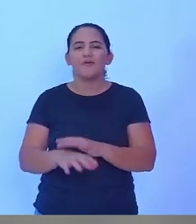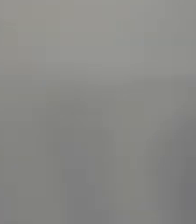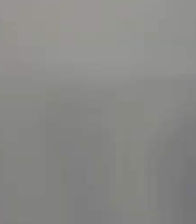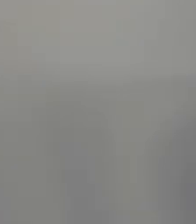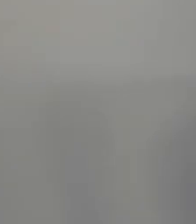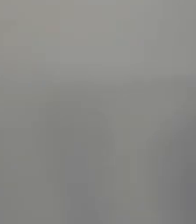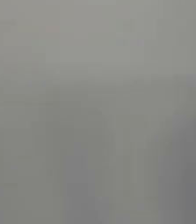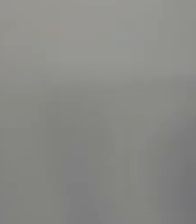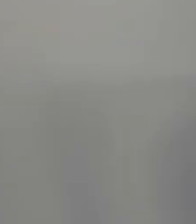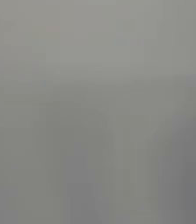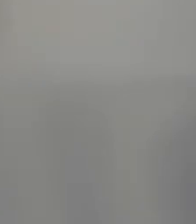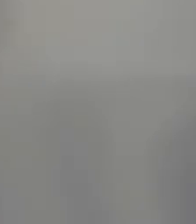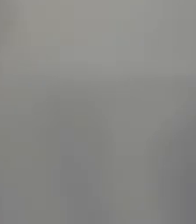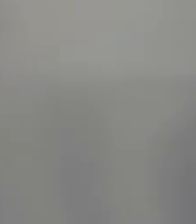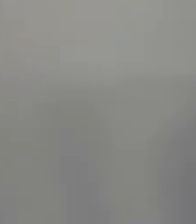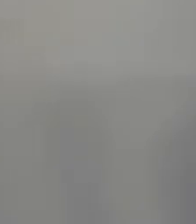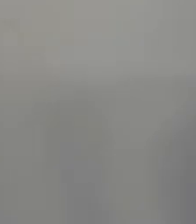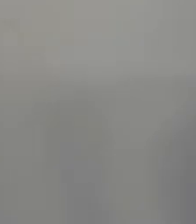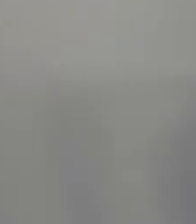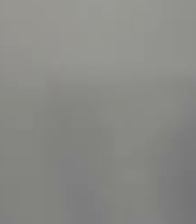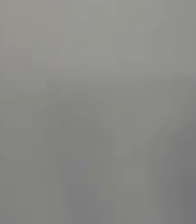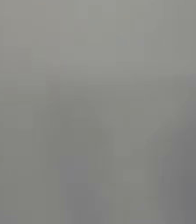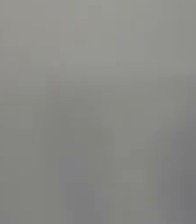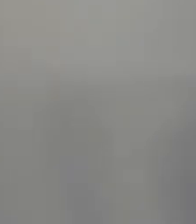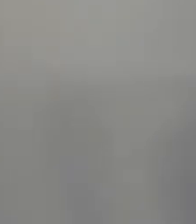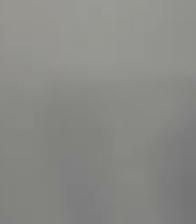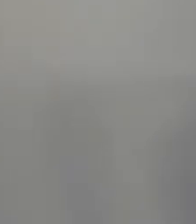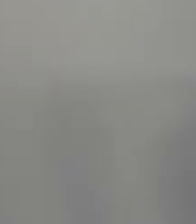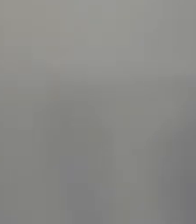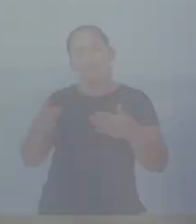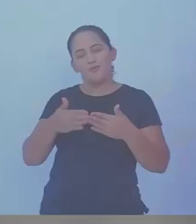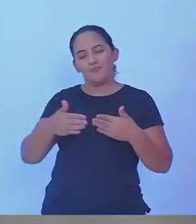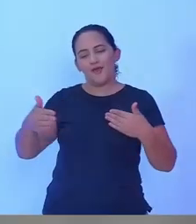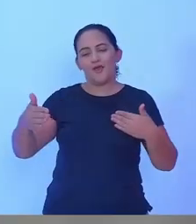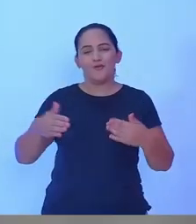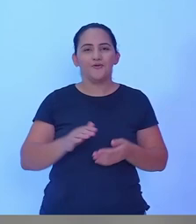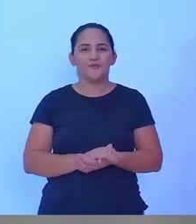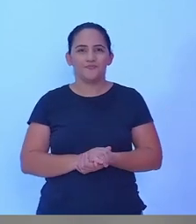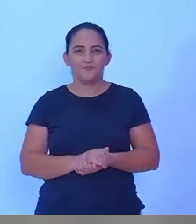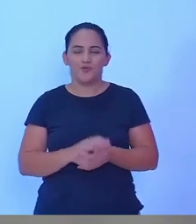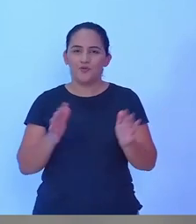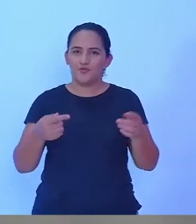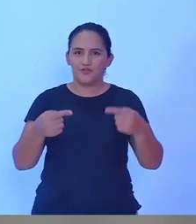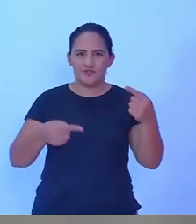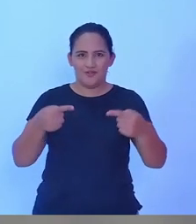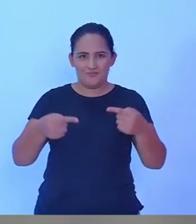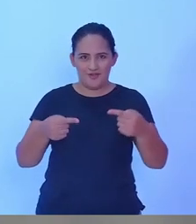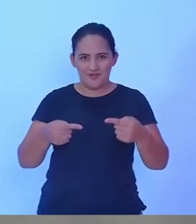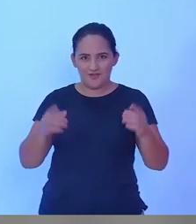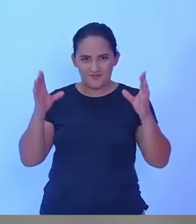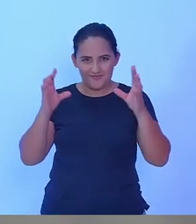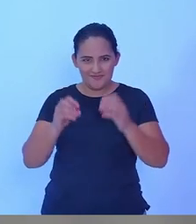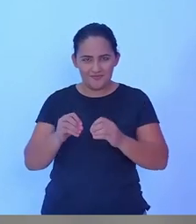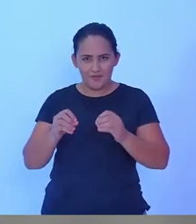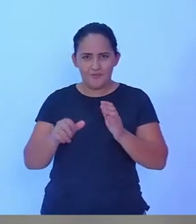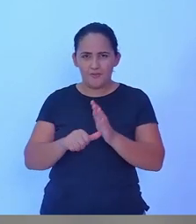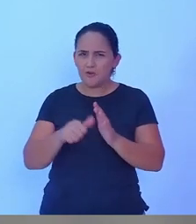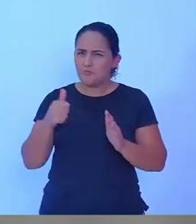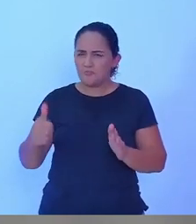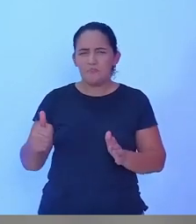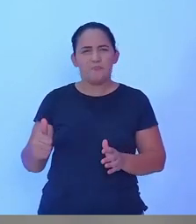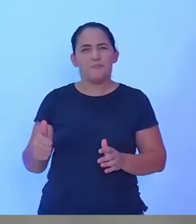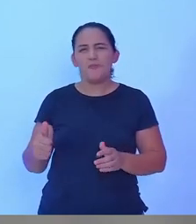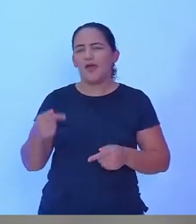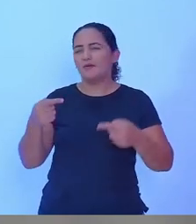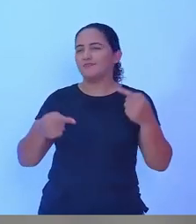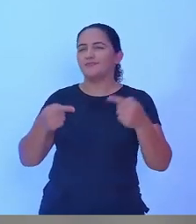voltamos voltando no último bloco do nosso debate dessa noite aliás o primeiro debate da história